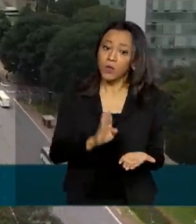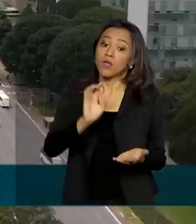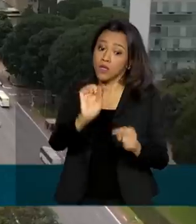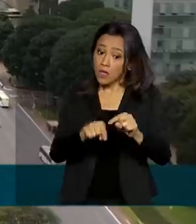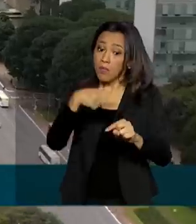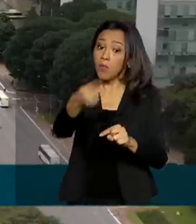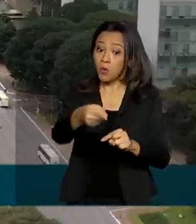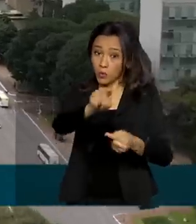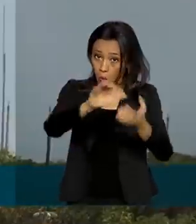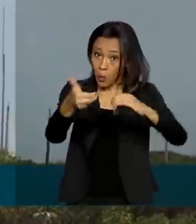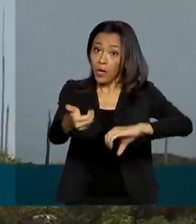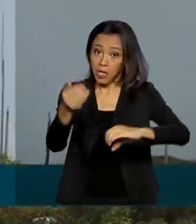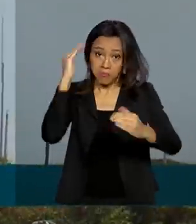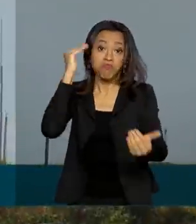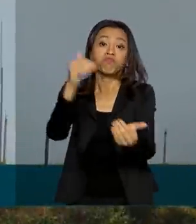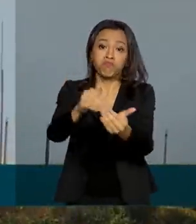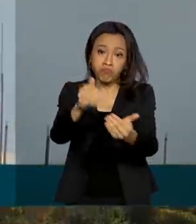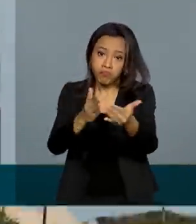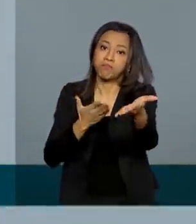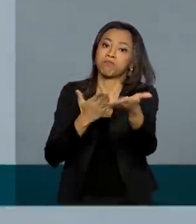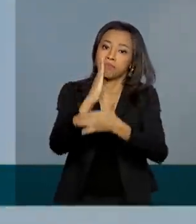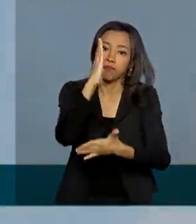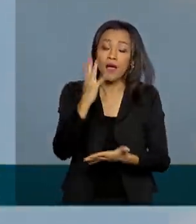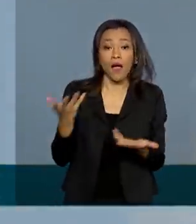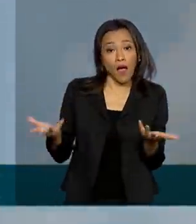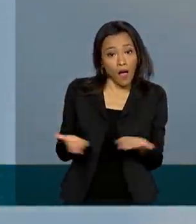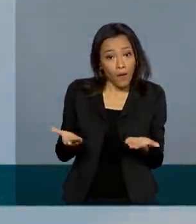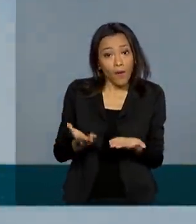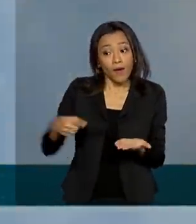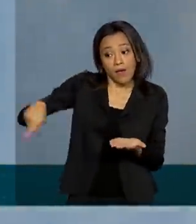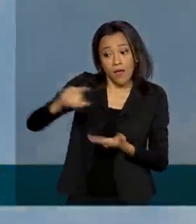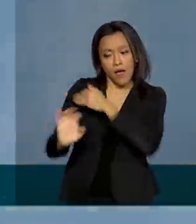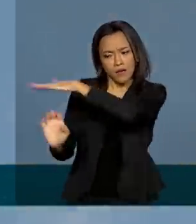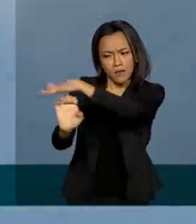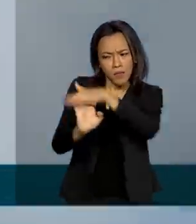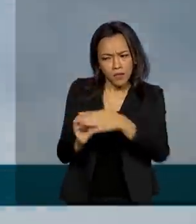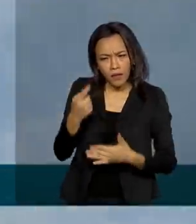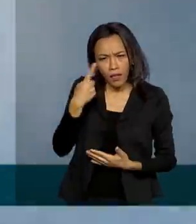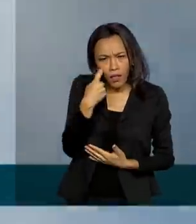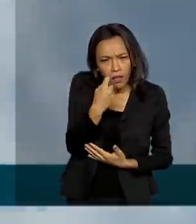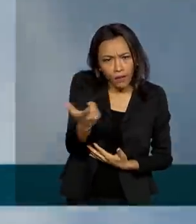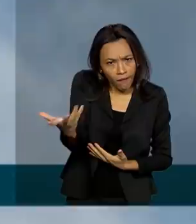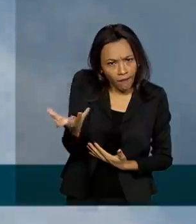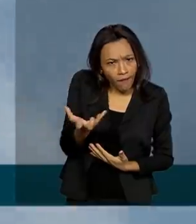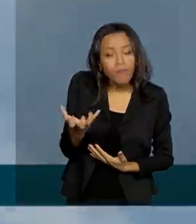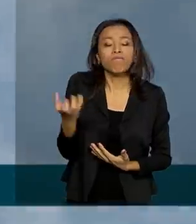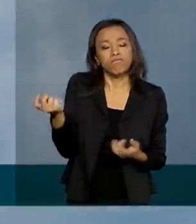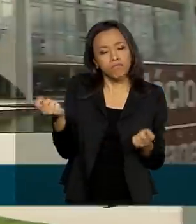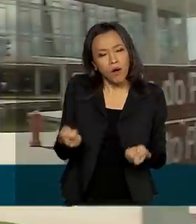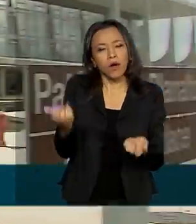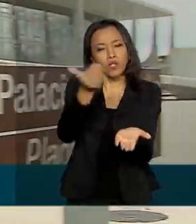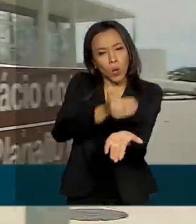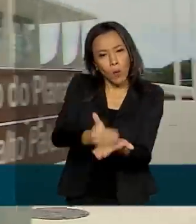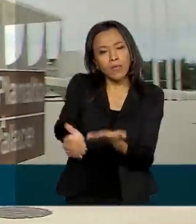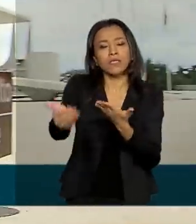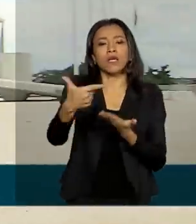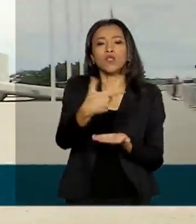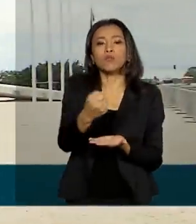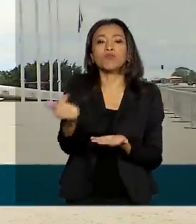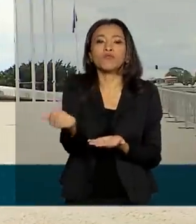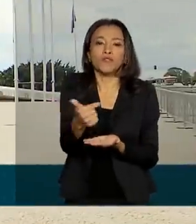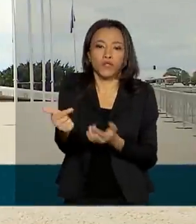Agora, a expectativa é de que as empresas interessadas comecem os primeiros lançamentos já em 2022. Para o governo